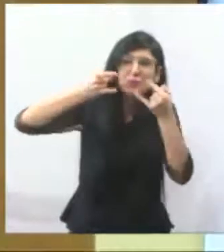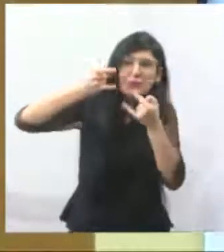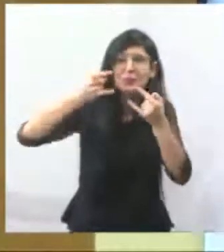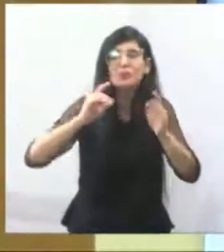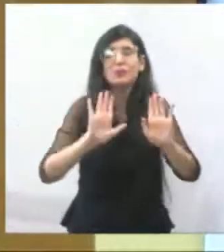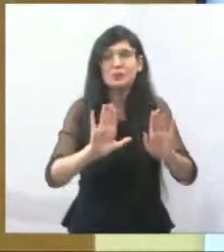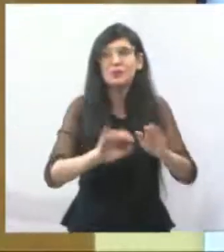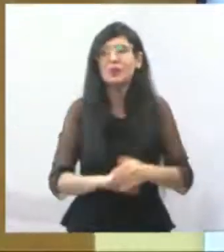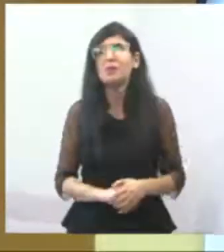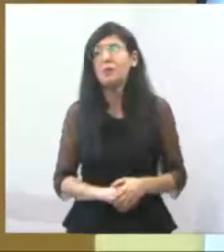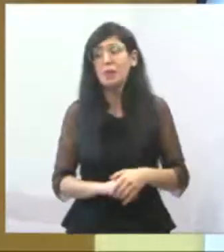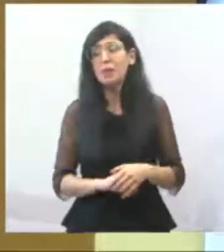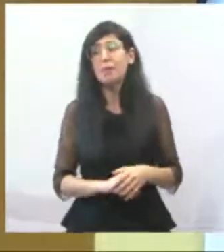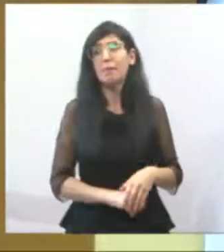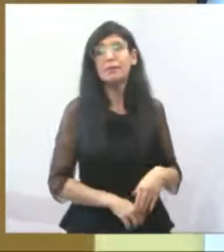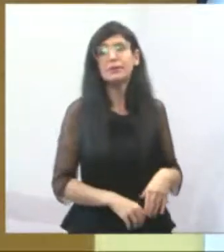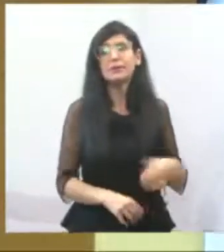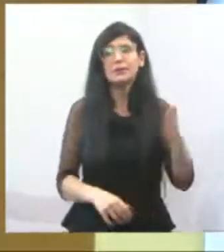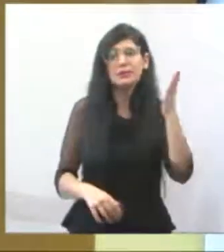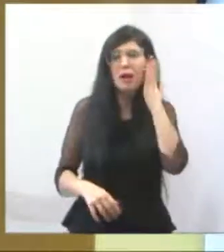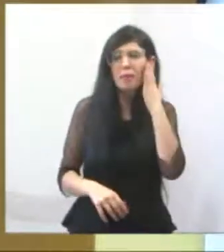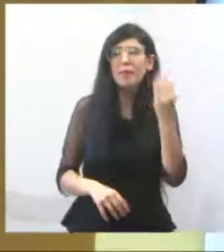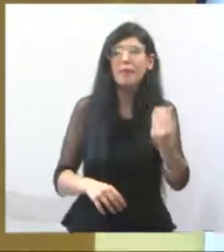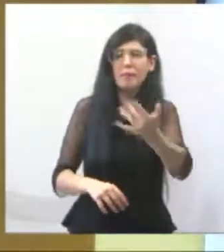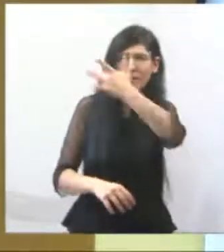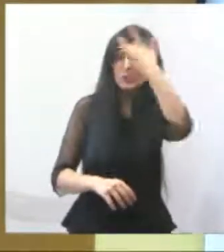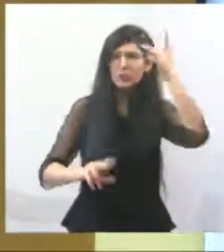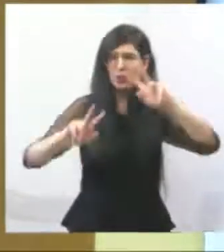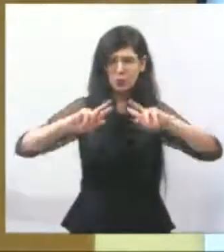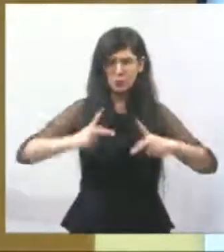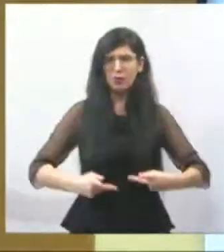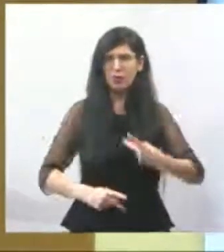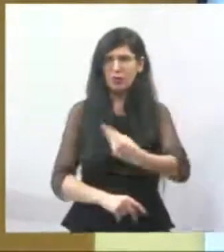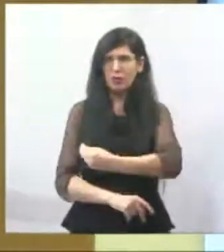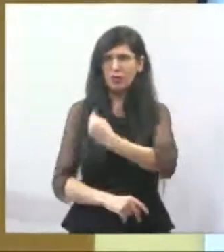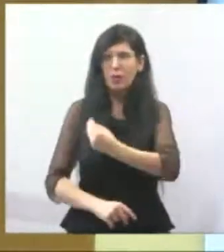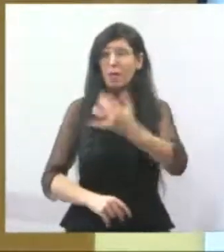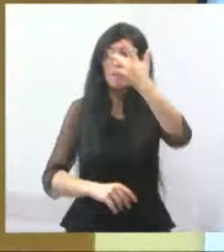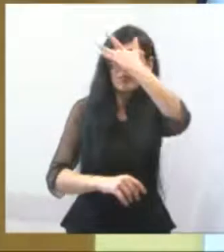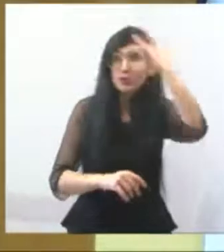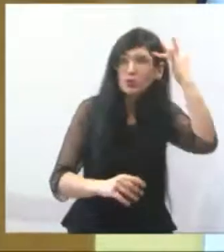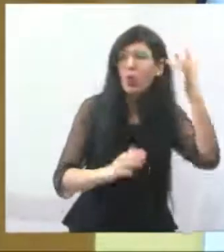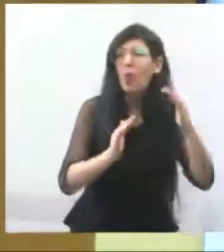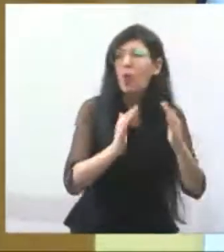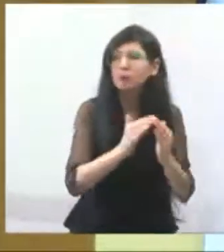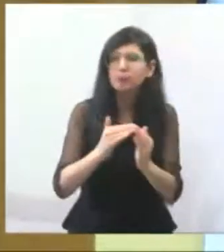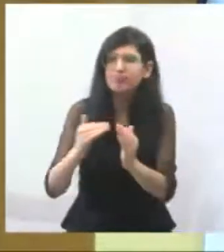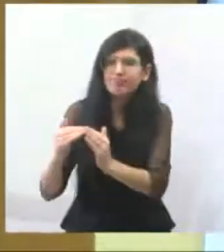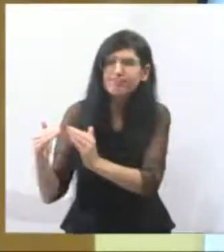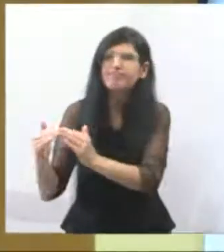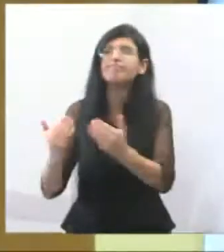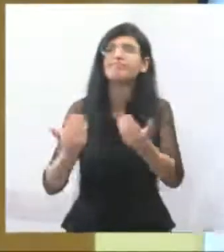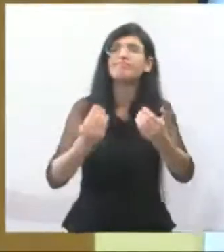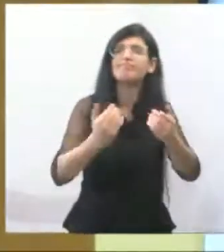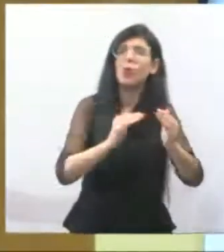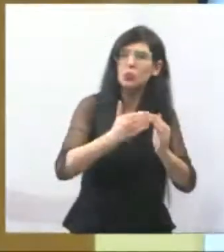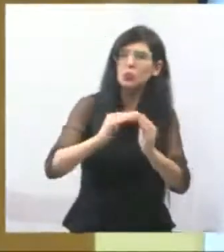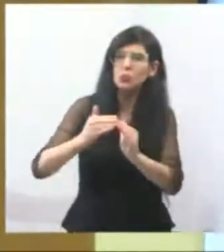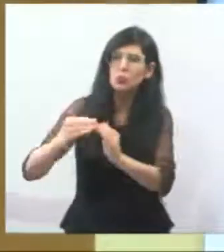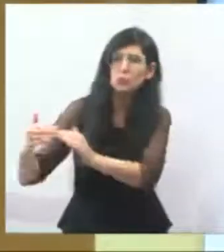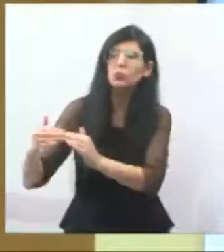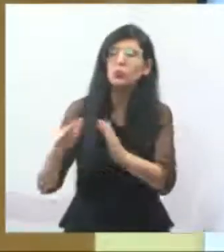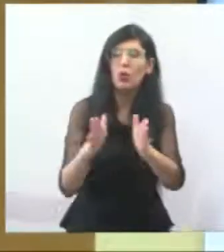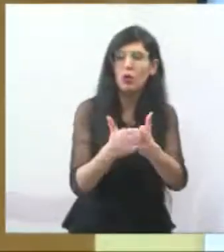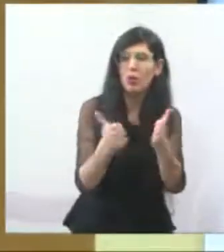que atende toda uma vida a população de periferia e veio dela, a gente tem essa